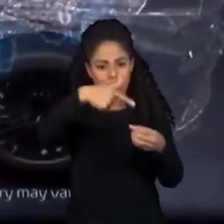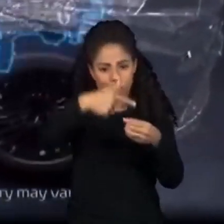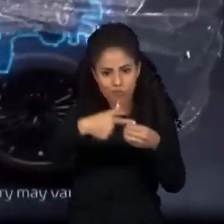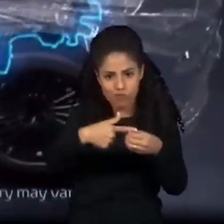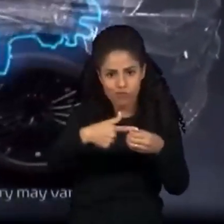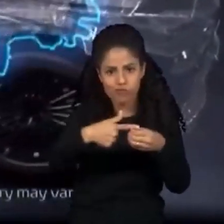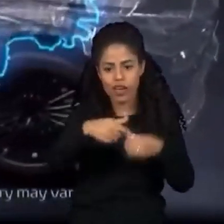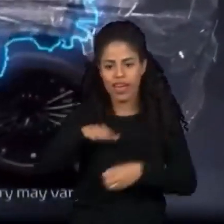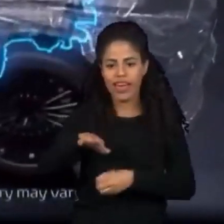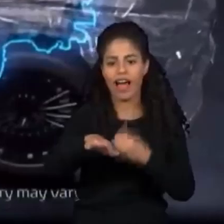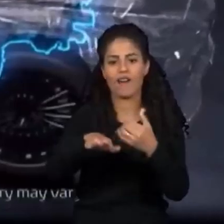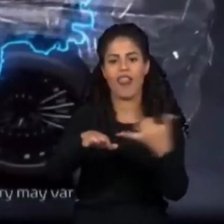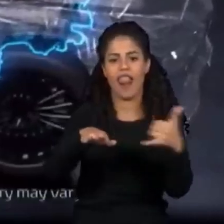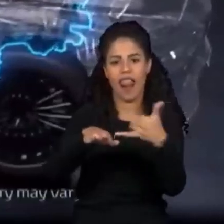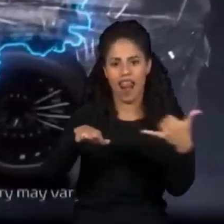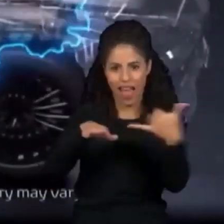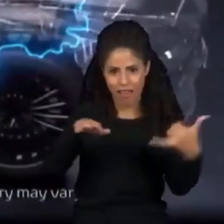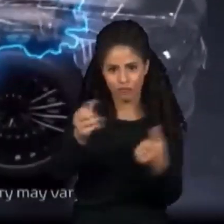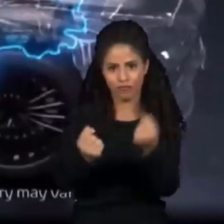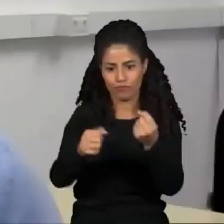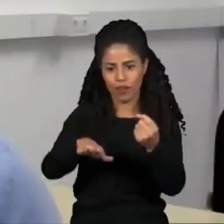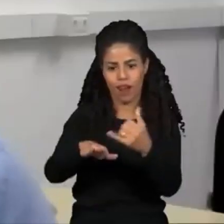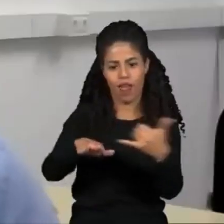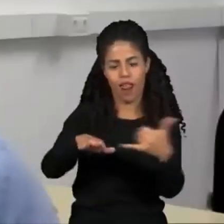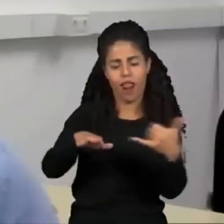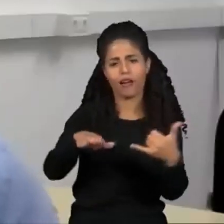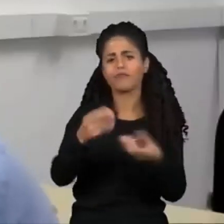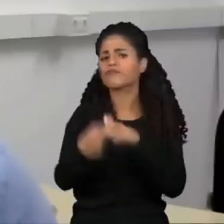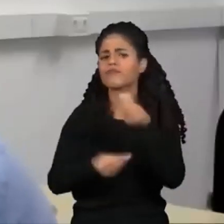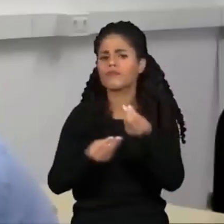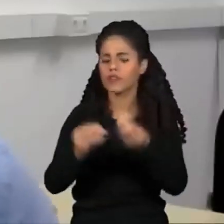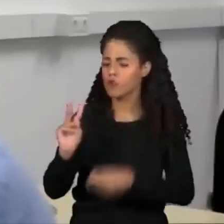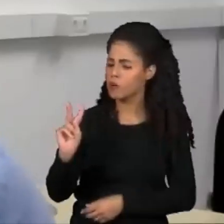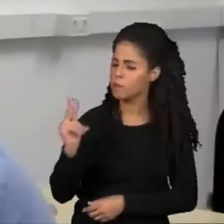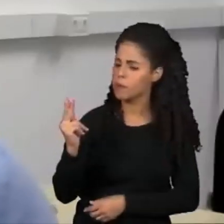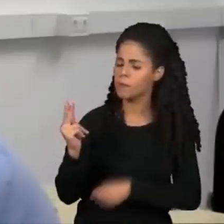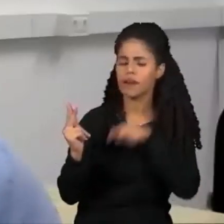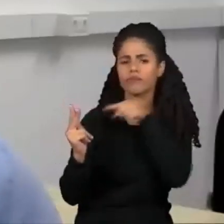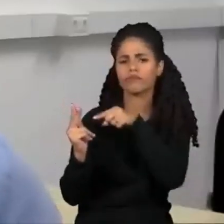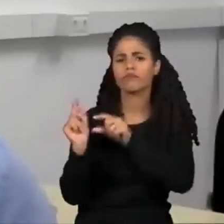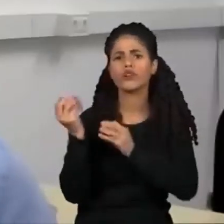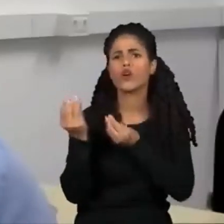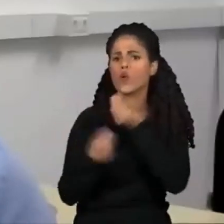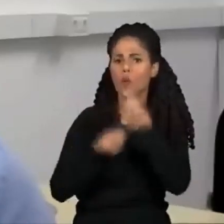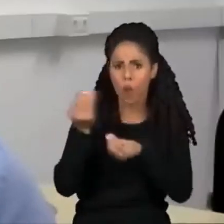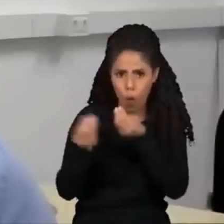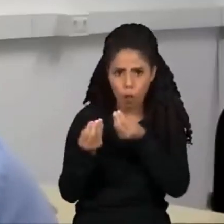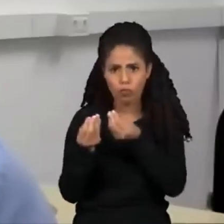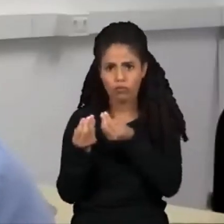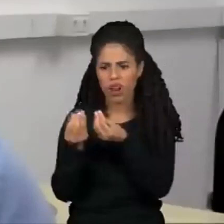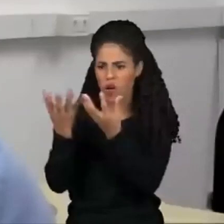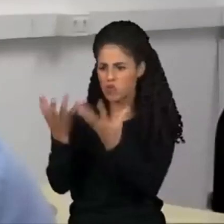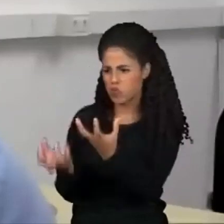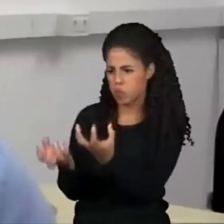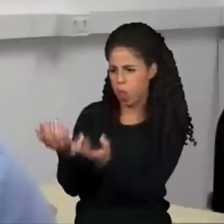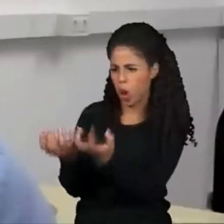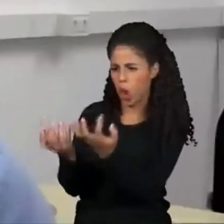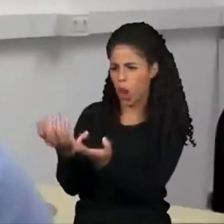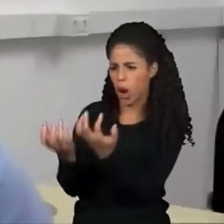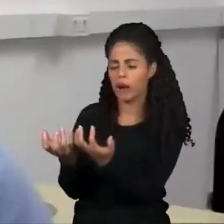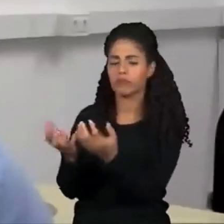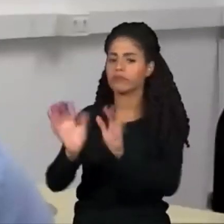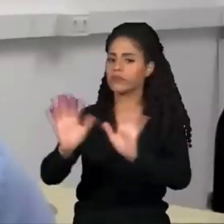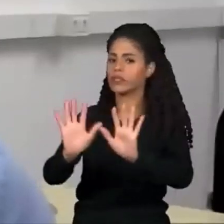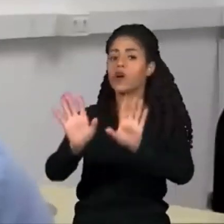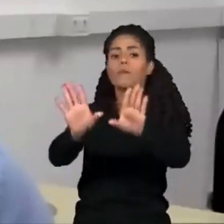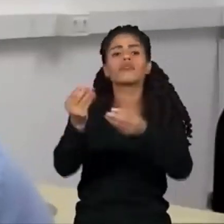em carros elétricos. O hidrogênio nesse sistema, ele não é queimado, ele não é um processo de combustão. Mas o